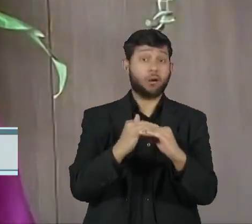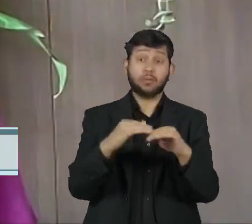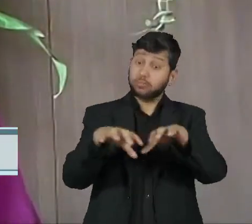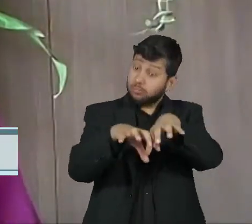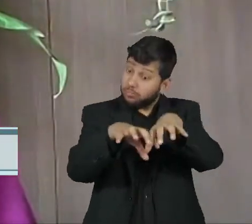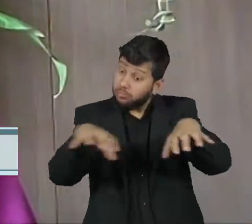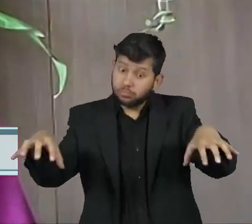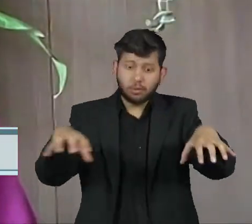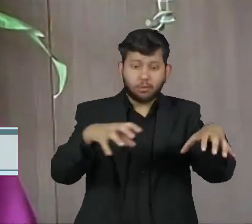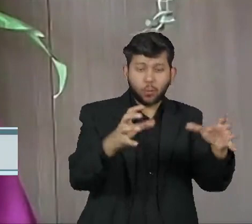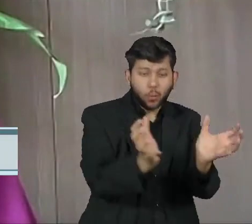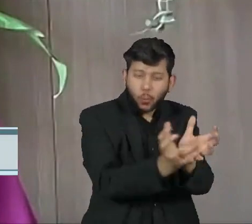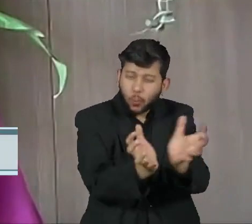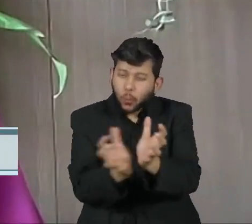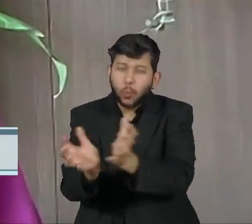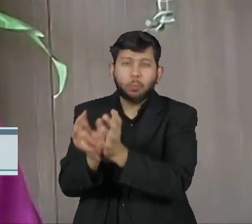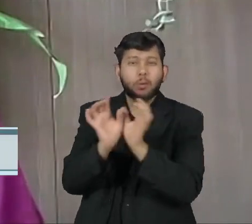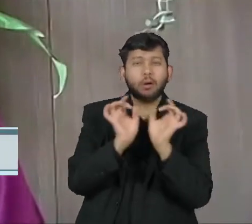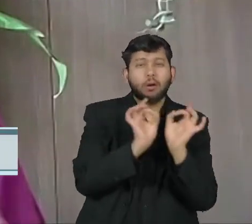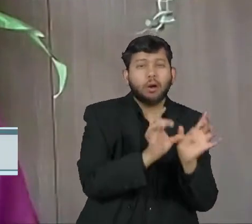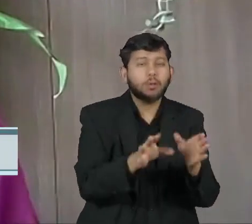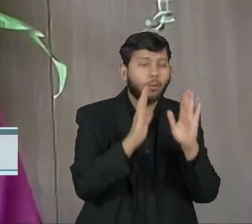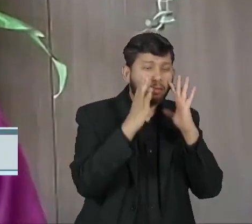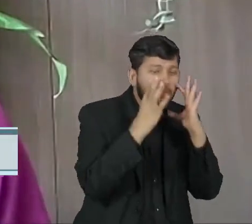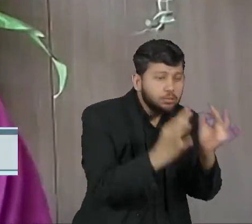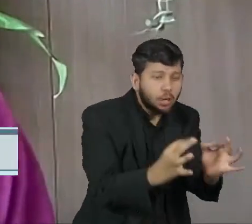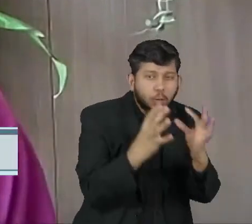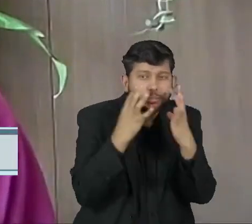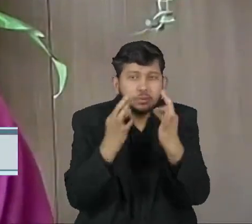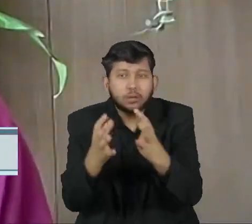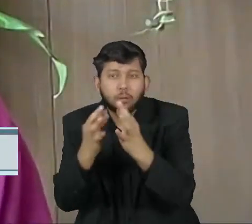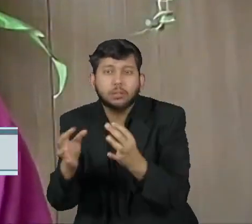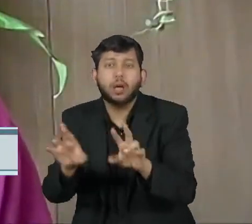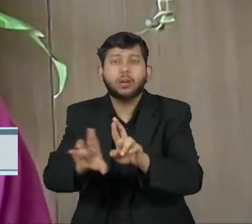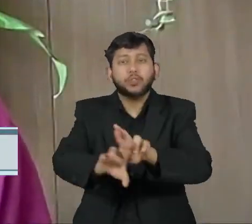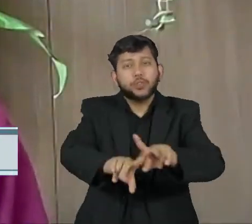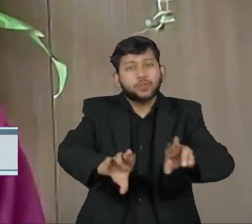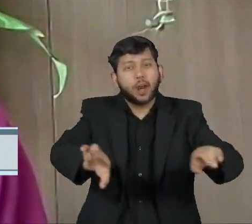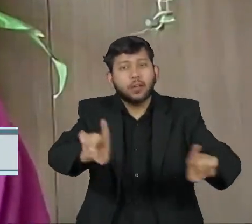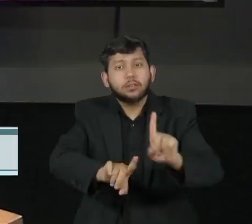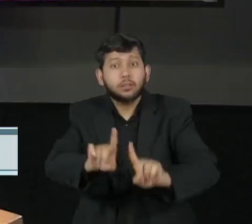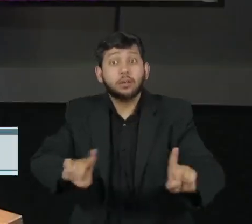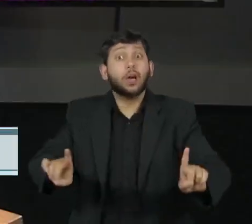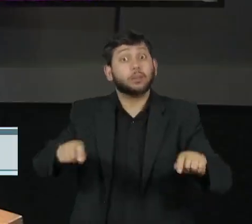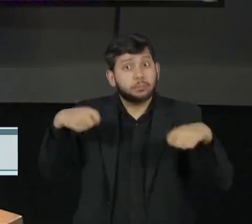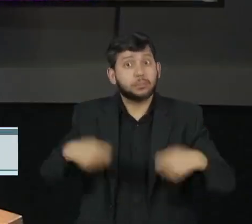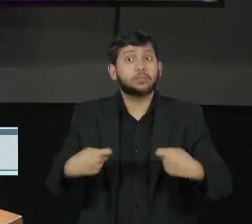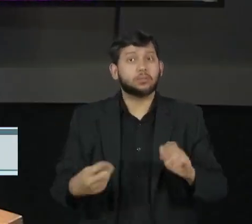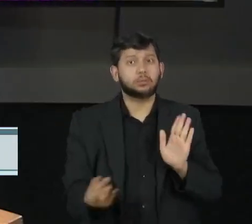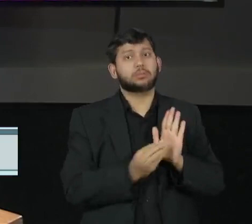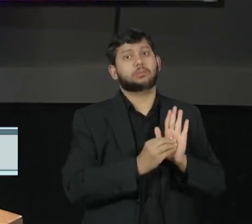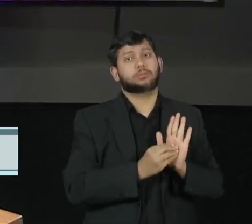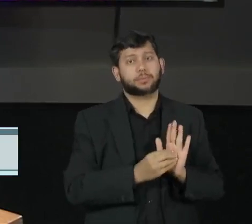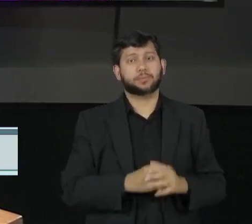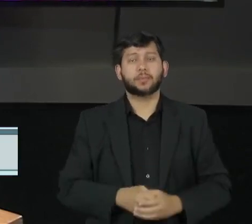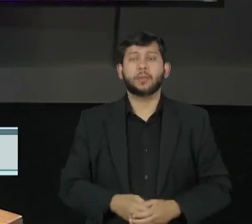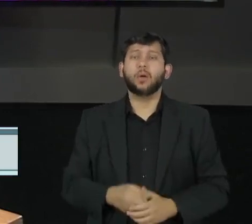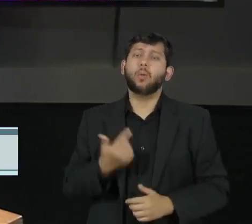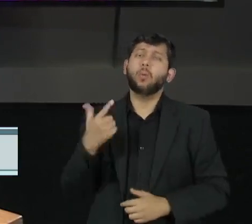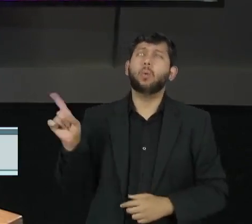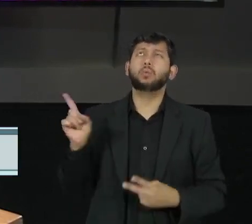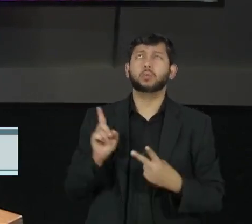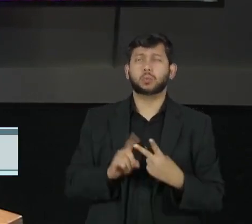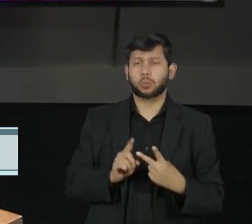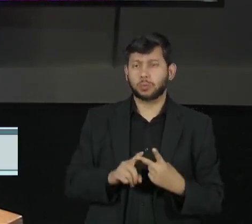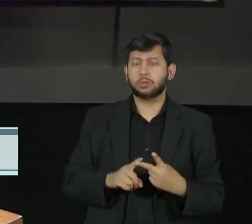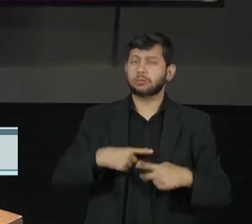mas sim reconhecendo as especificidades é algo que ainda precisa mudar. Um outro fator também que